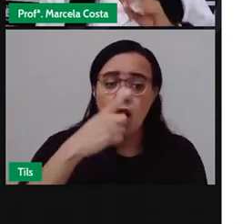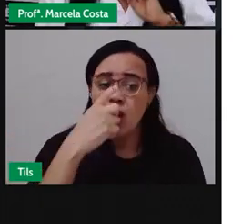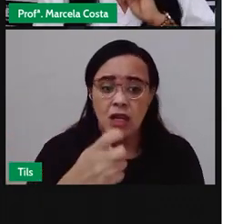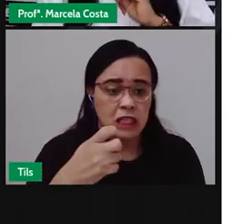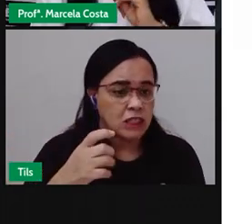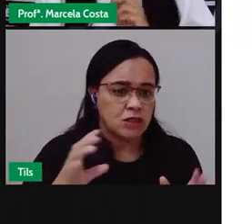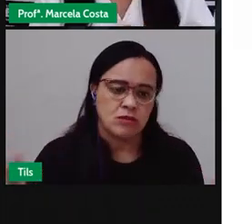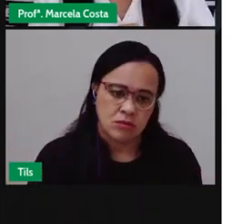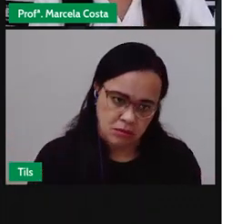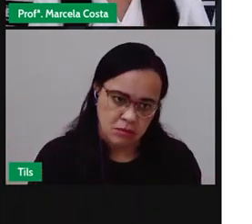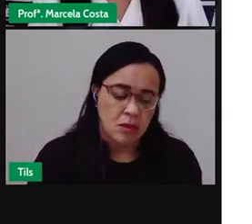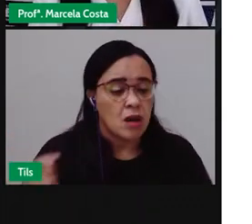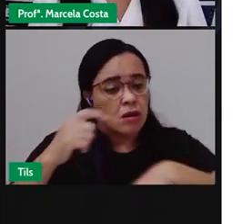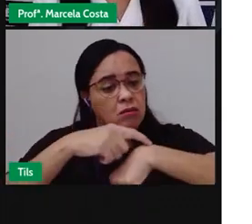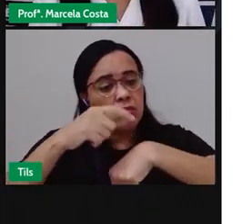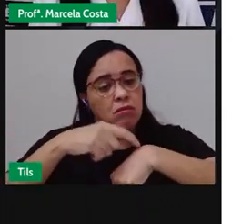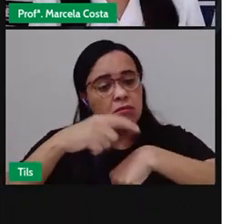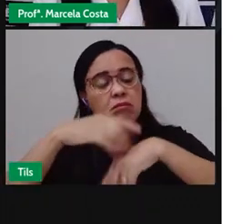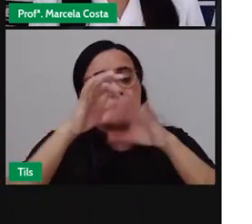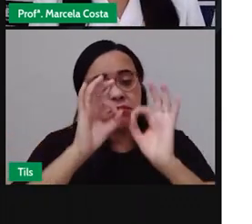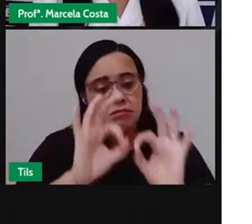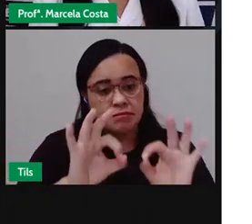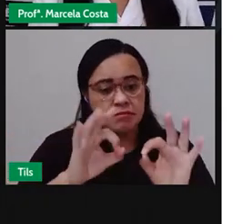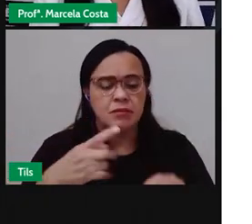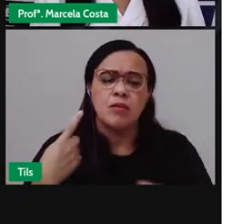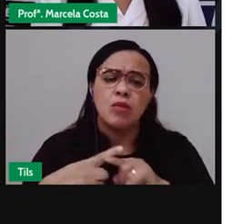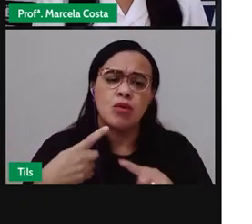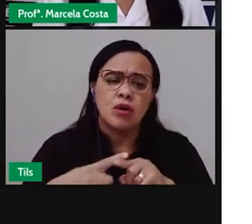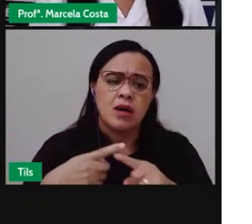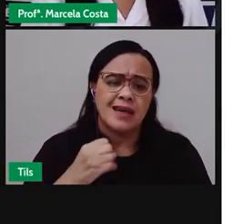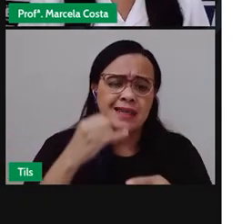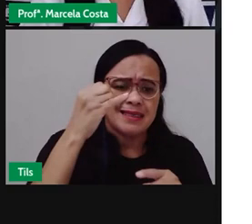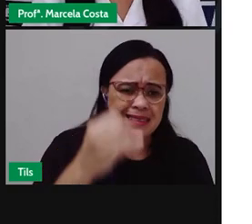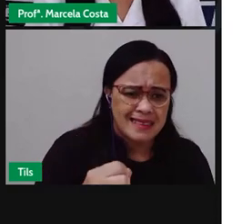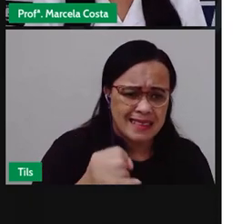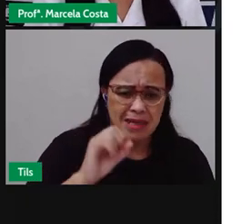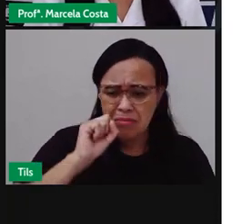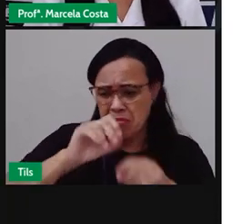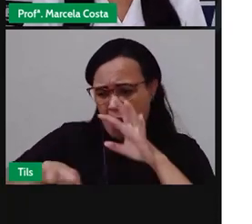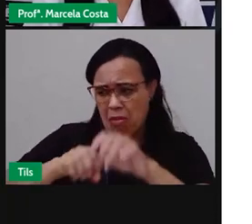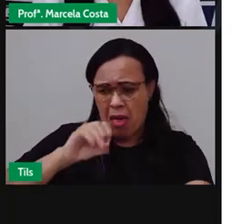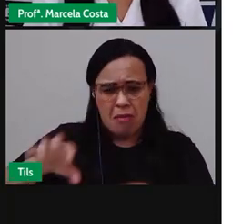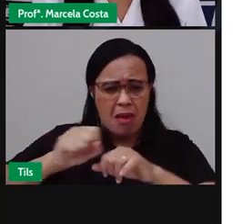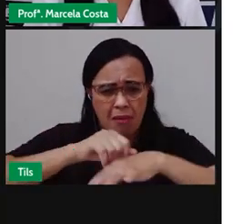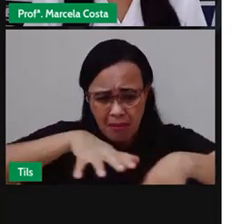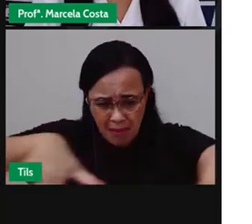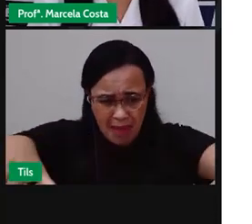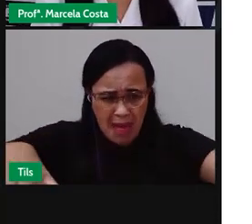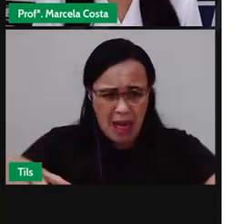Porque isso gera problemas, como, por exemplo, entupimento de bueiros.